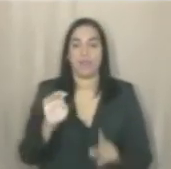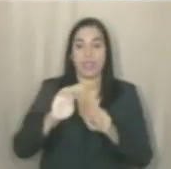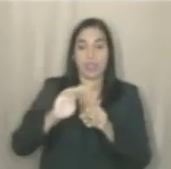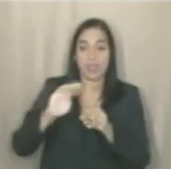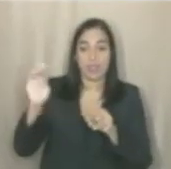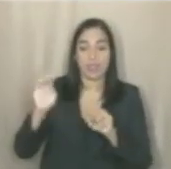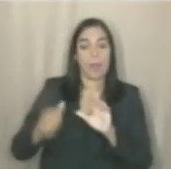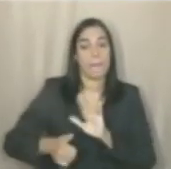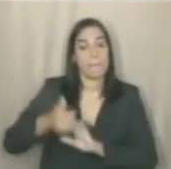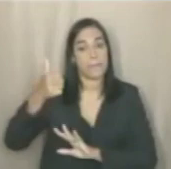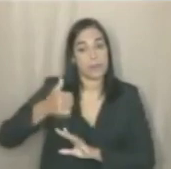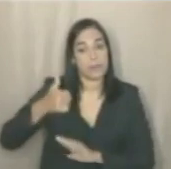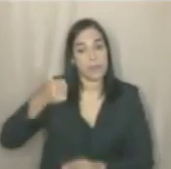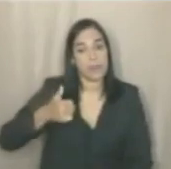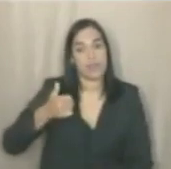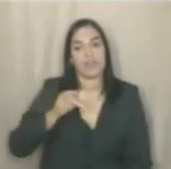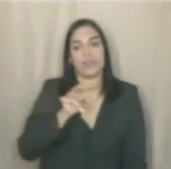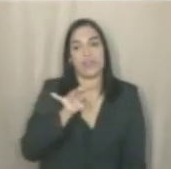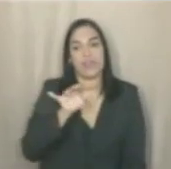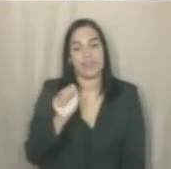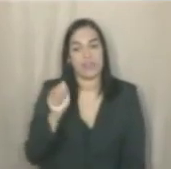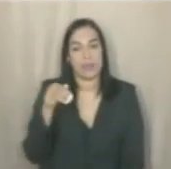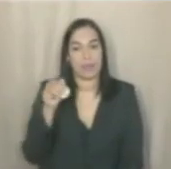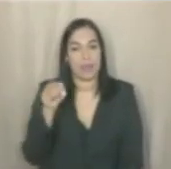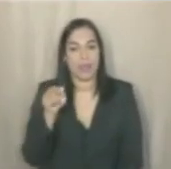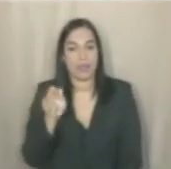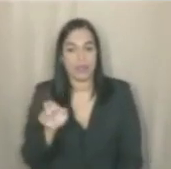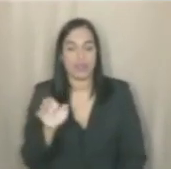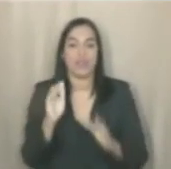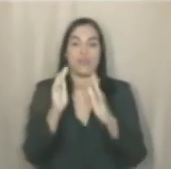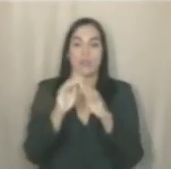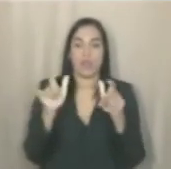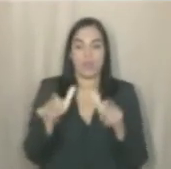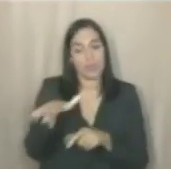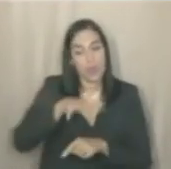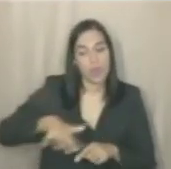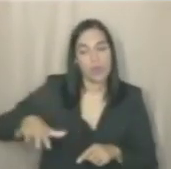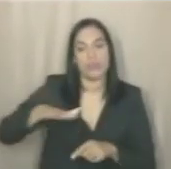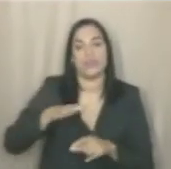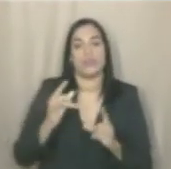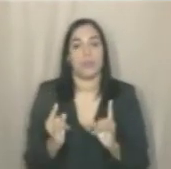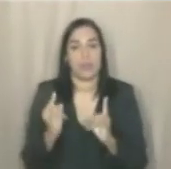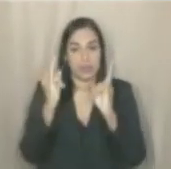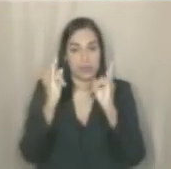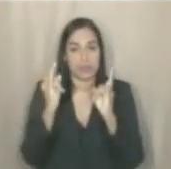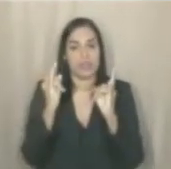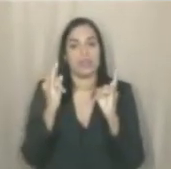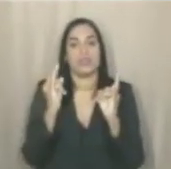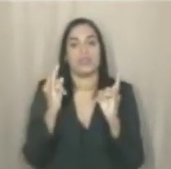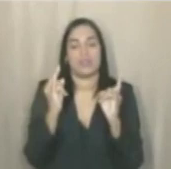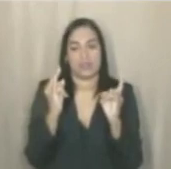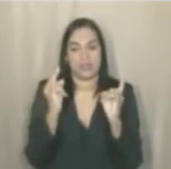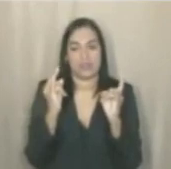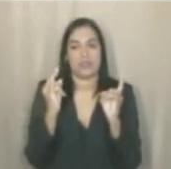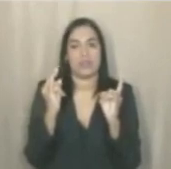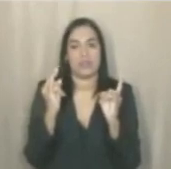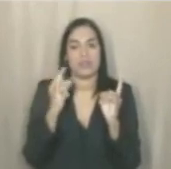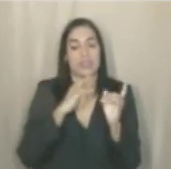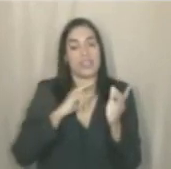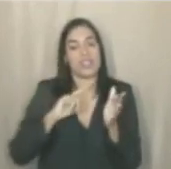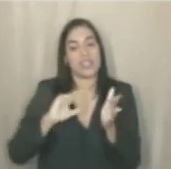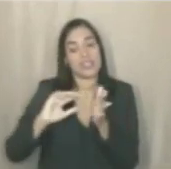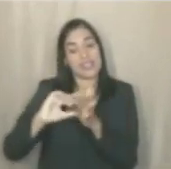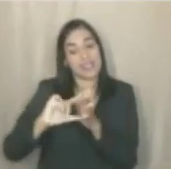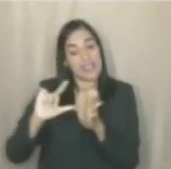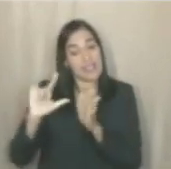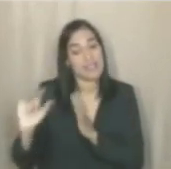Primeiro os remanescentes da Via Mangue, depois os moradores de Palafitas e depois os que iam ter que sair para